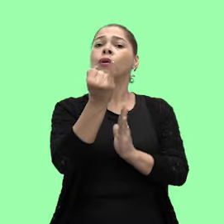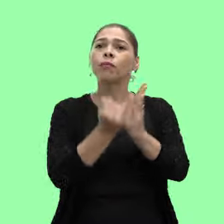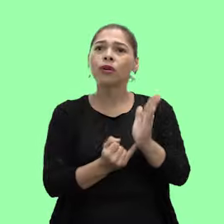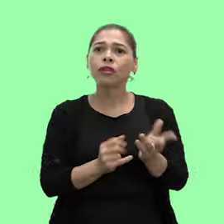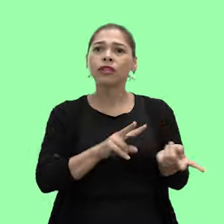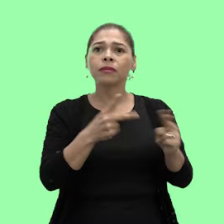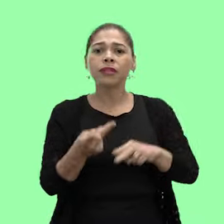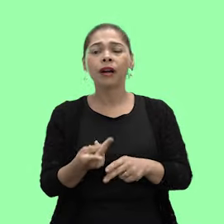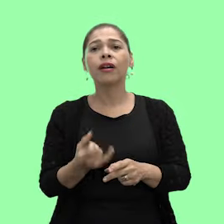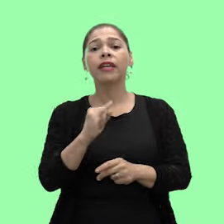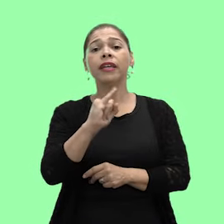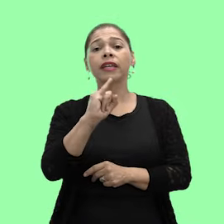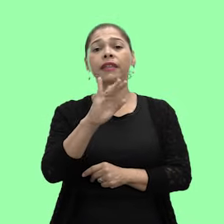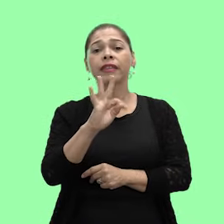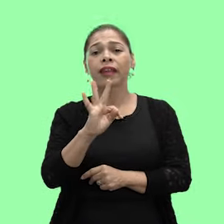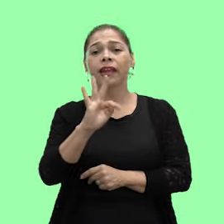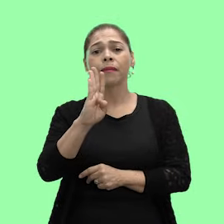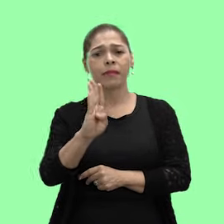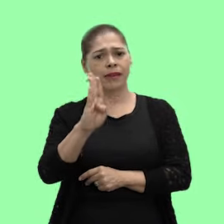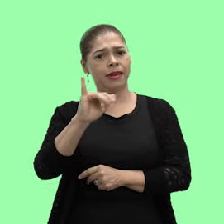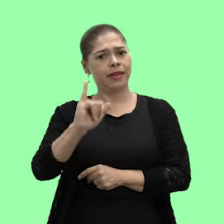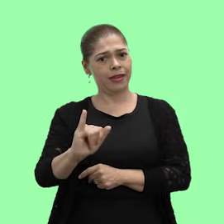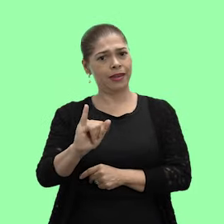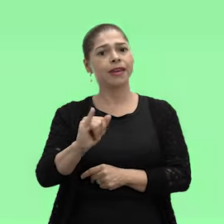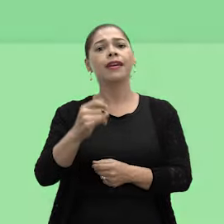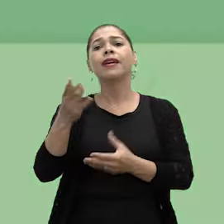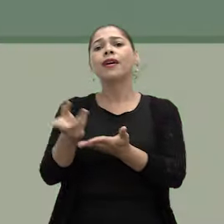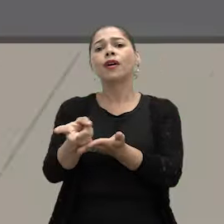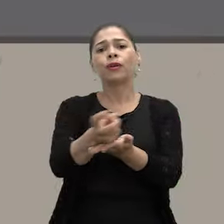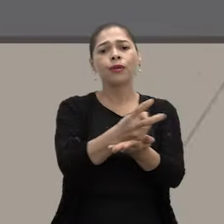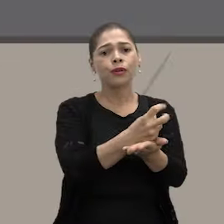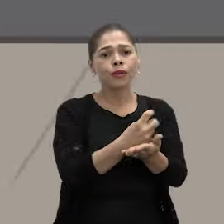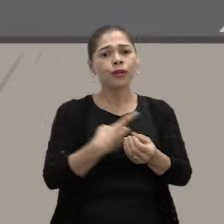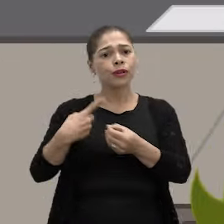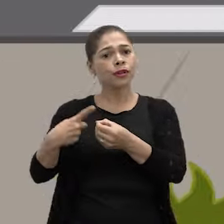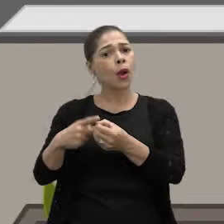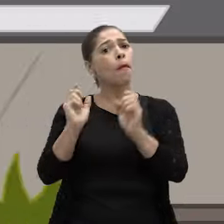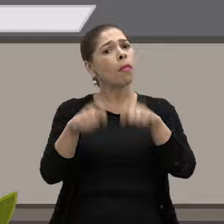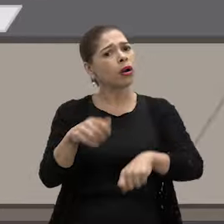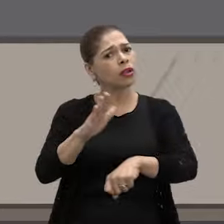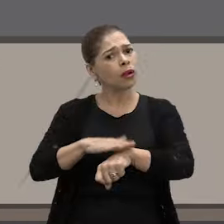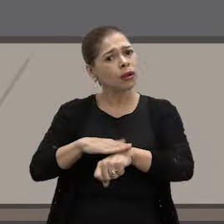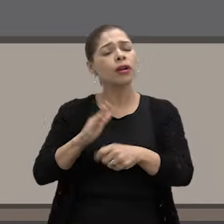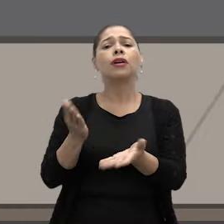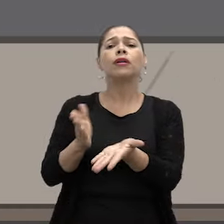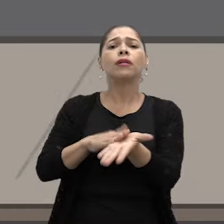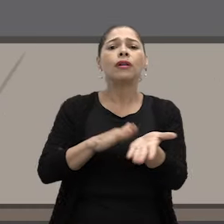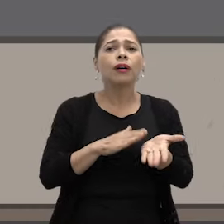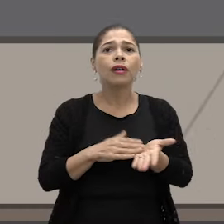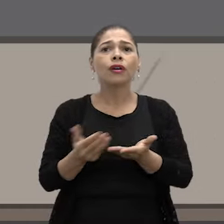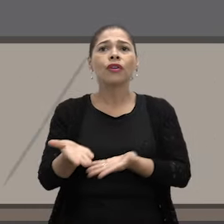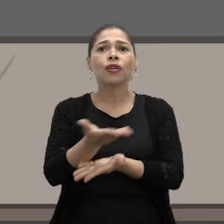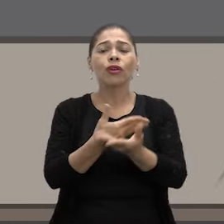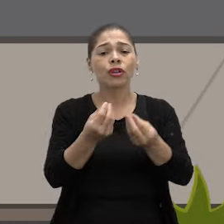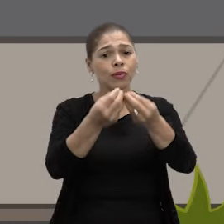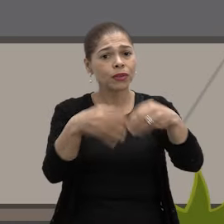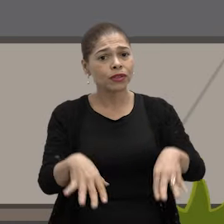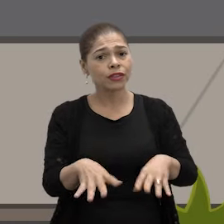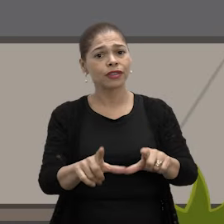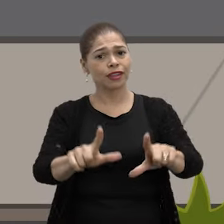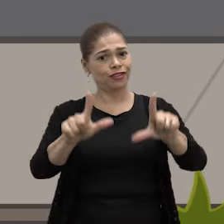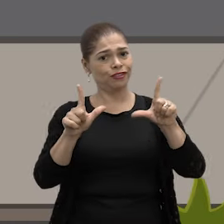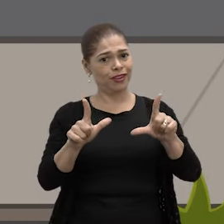Imposto sobre Transmissão de Bens Imóveis, ITBI, é um tributo que os municípios podem cobrar toda vez que ocorre